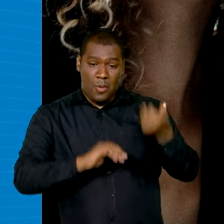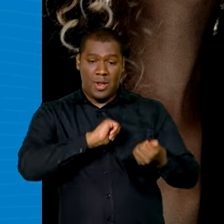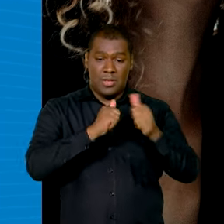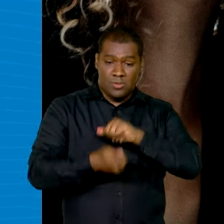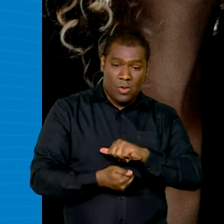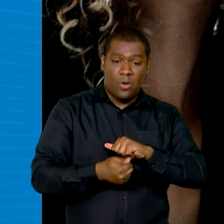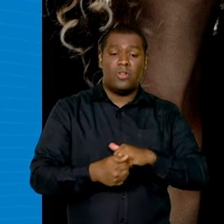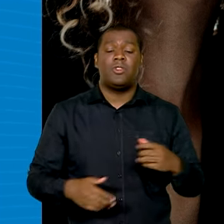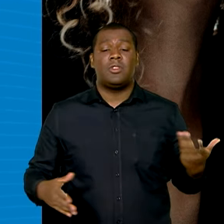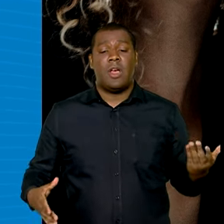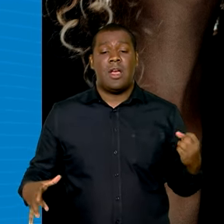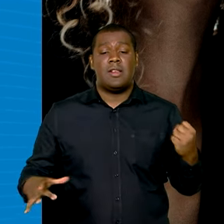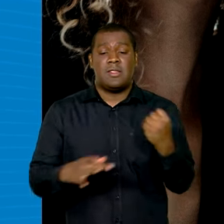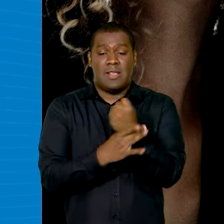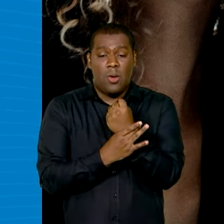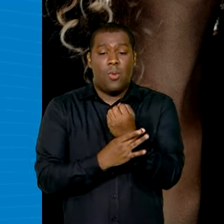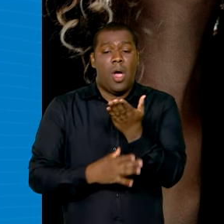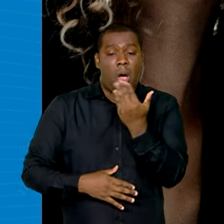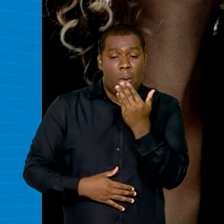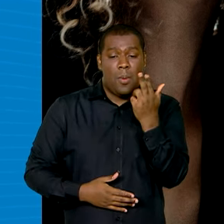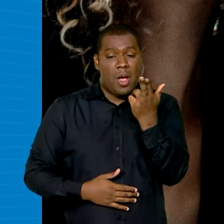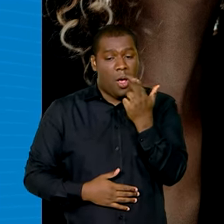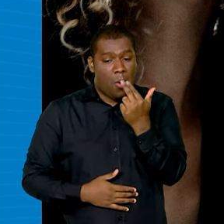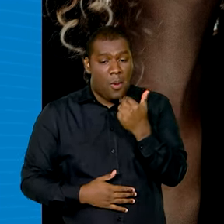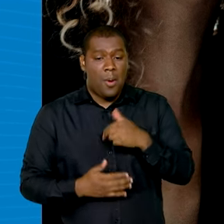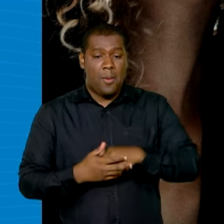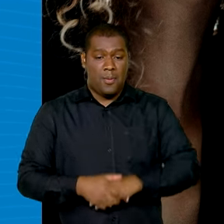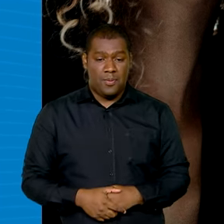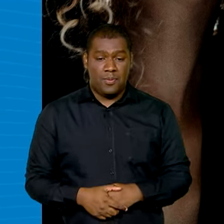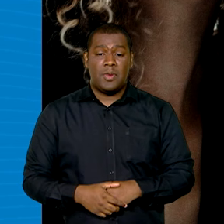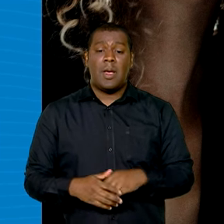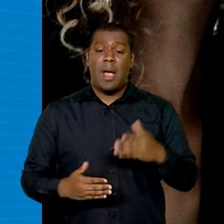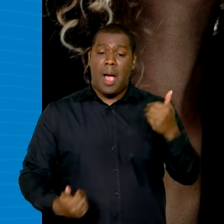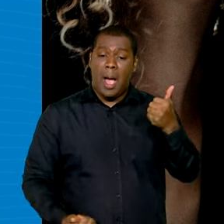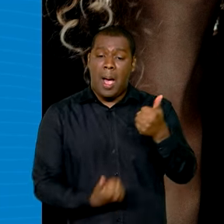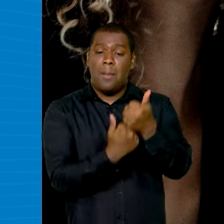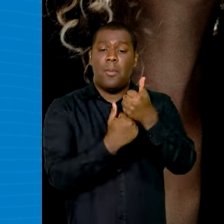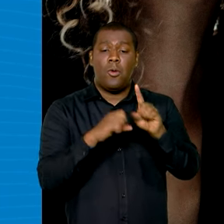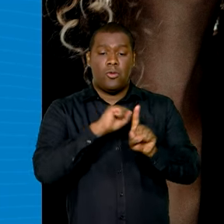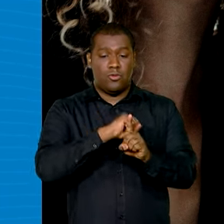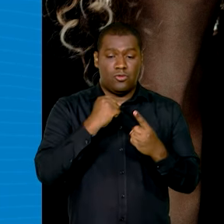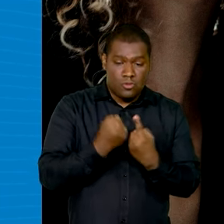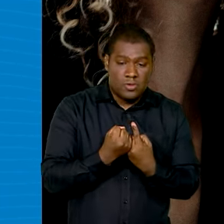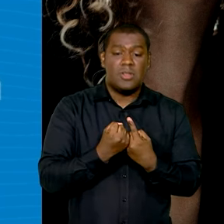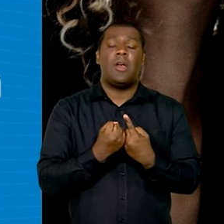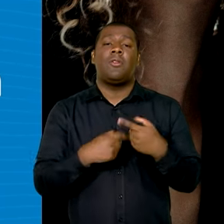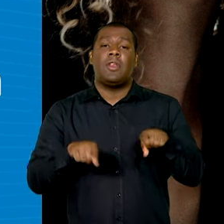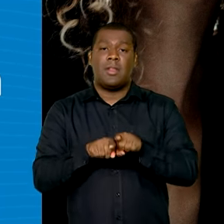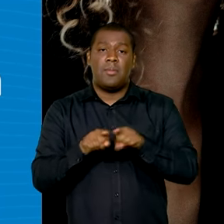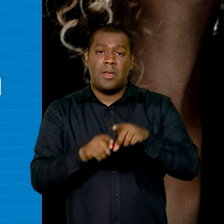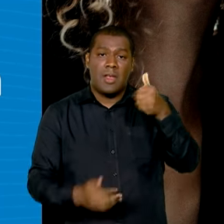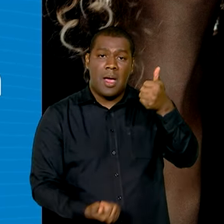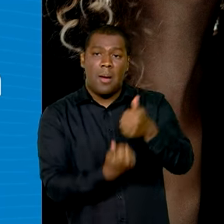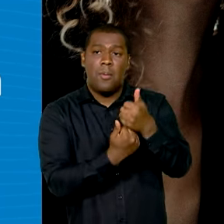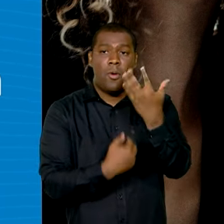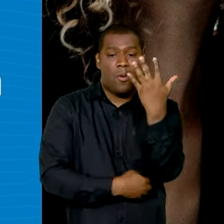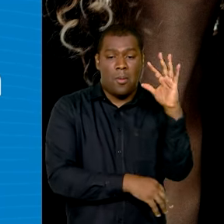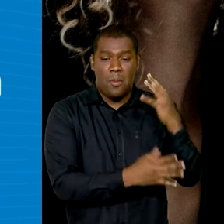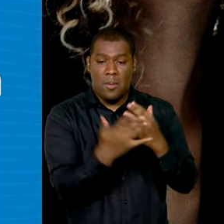pela segurança alimentar e nutricional, assistência social, pelo meio ambiente e até o